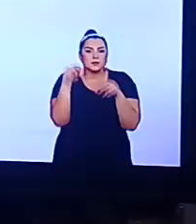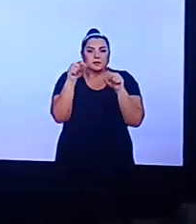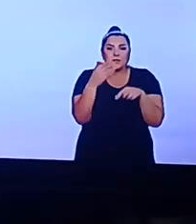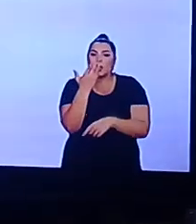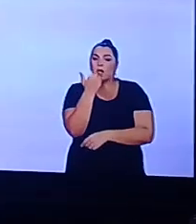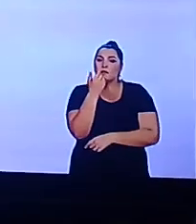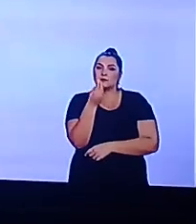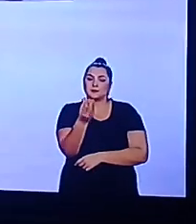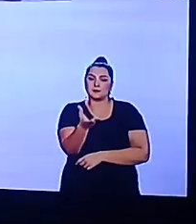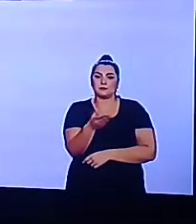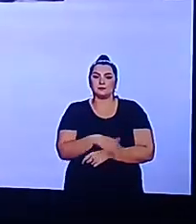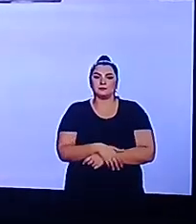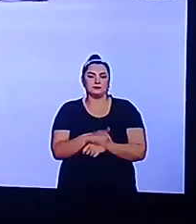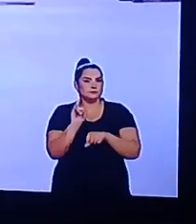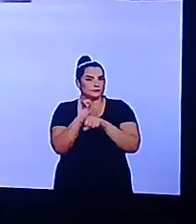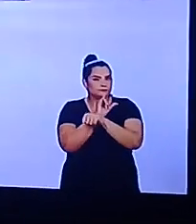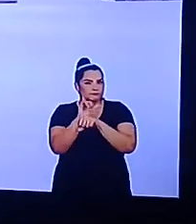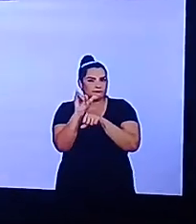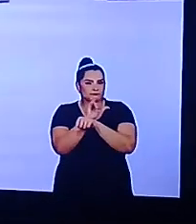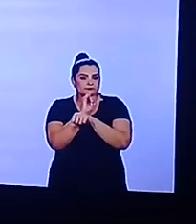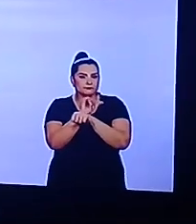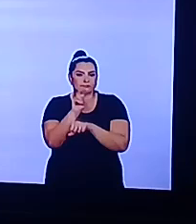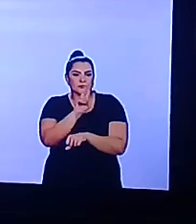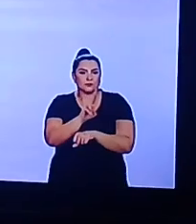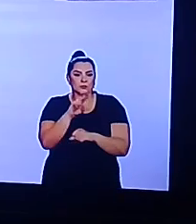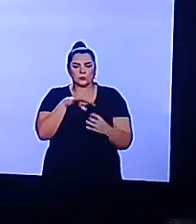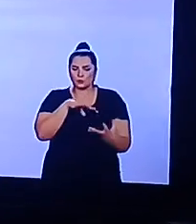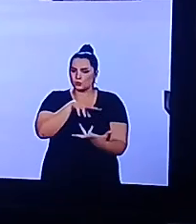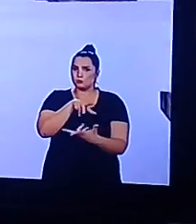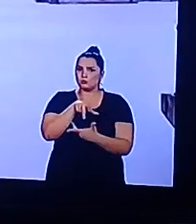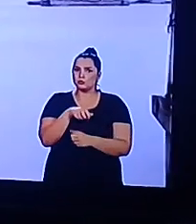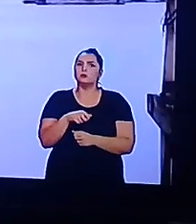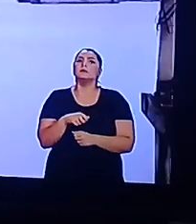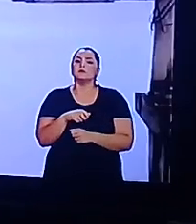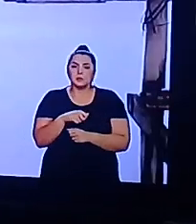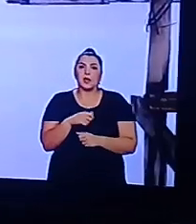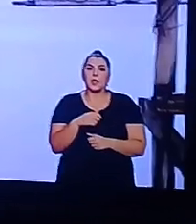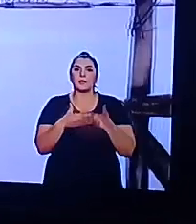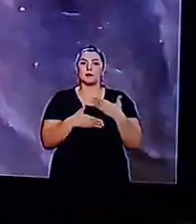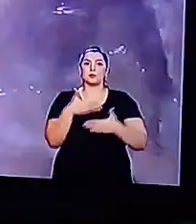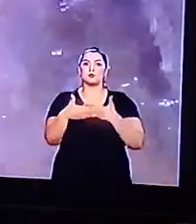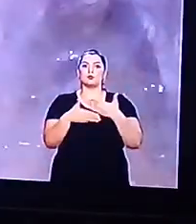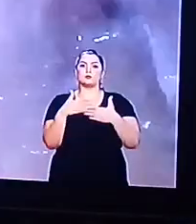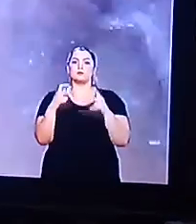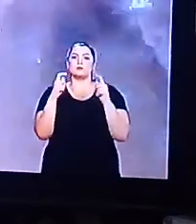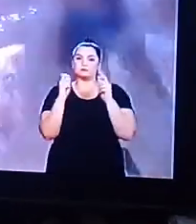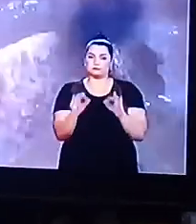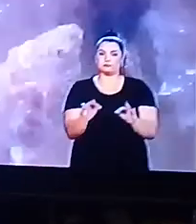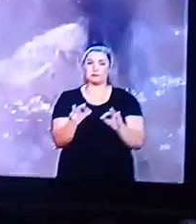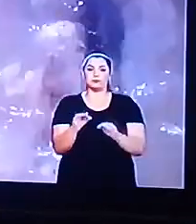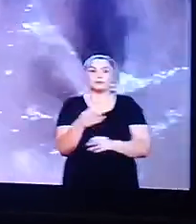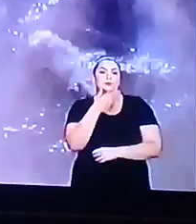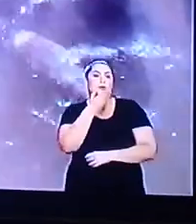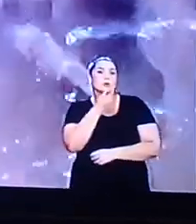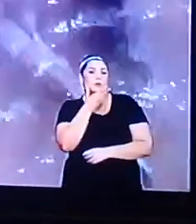Tem que buscar Mais conhecimento Tem que buscar Mais Tem que estudar Mais